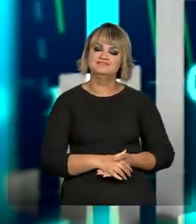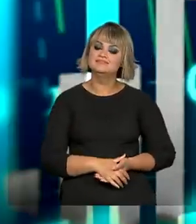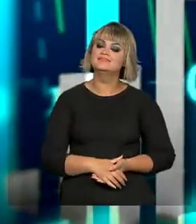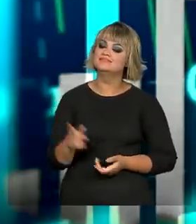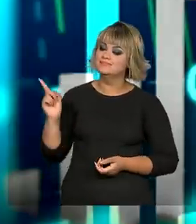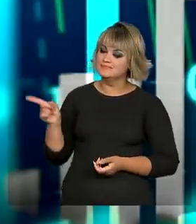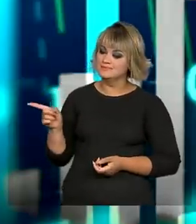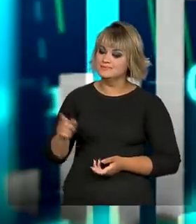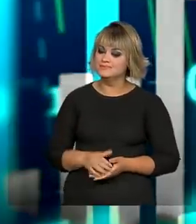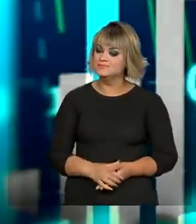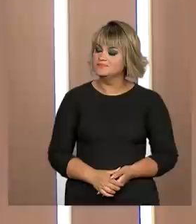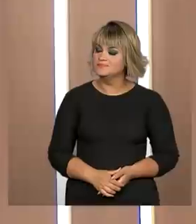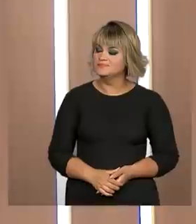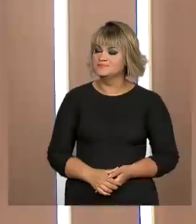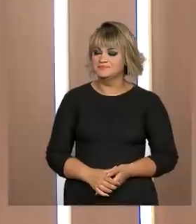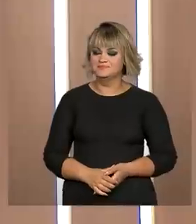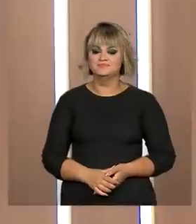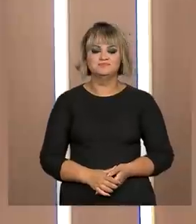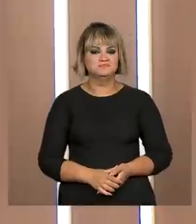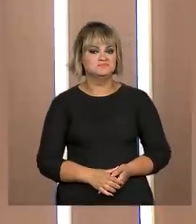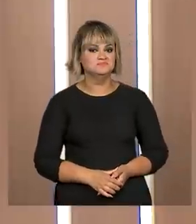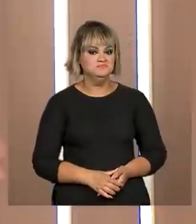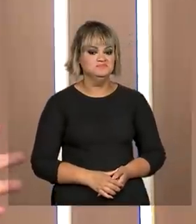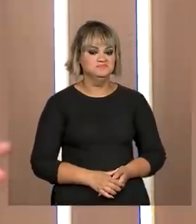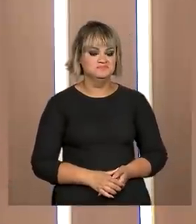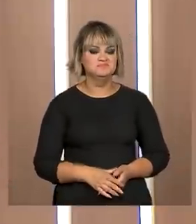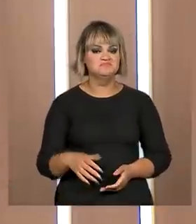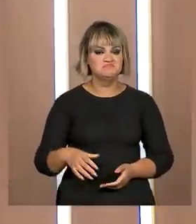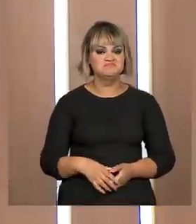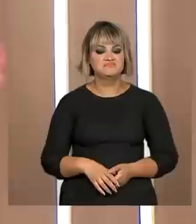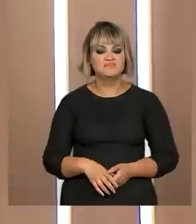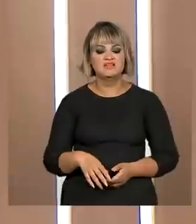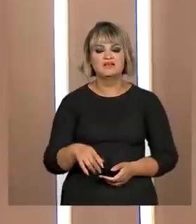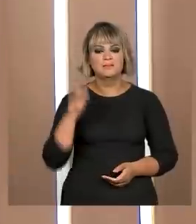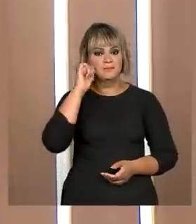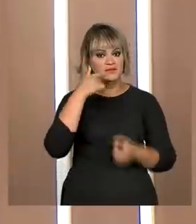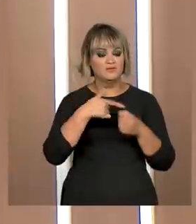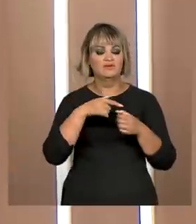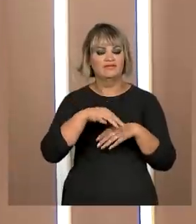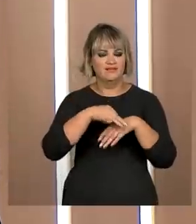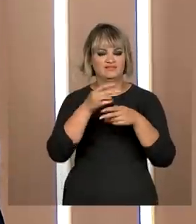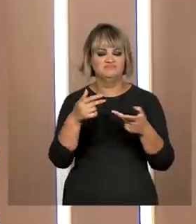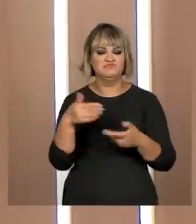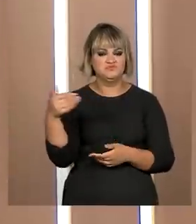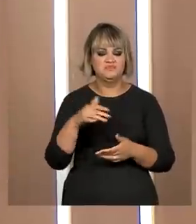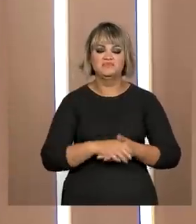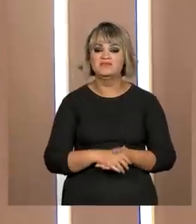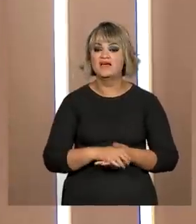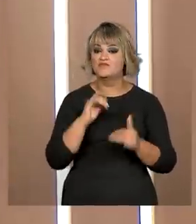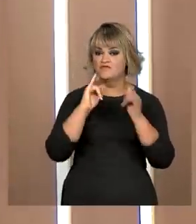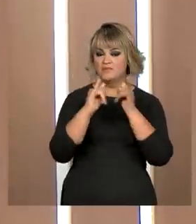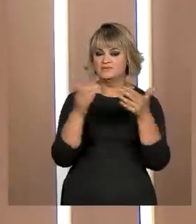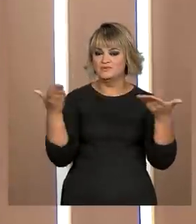minérios também estão tendo cada vez mais espaço e participação nas exportações. Petróleo e carne bovina. Essa